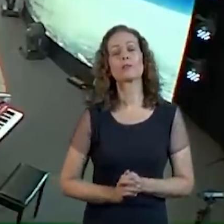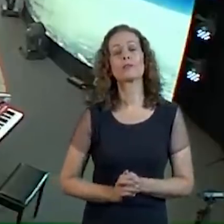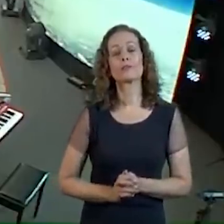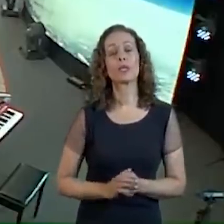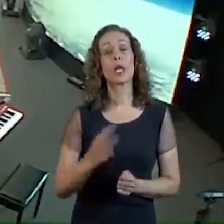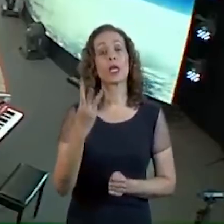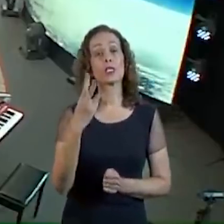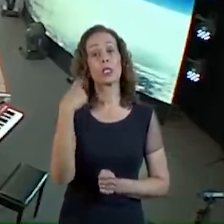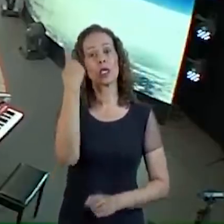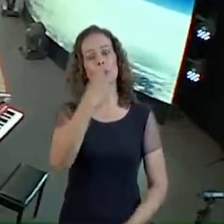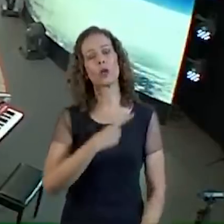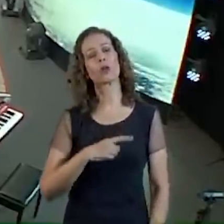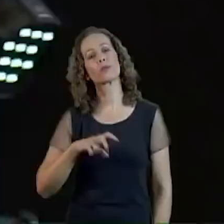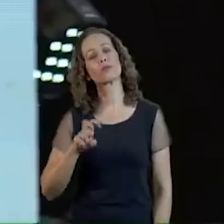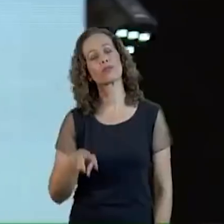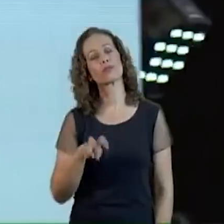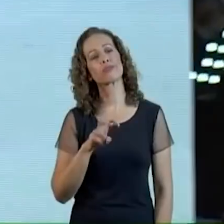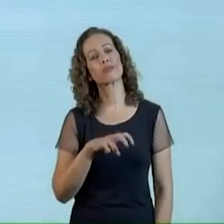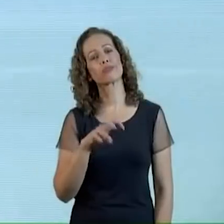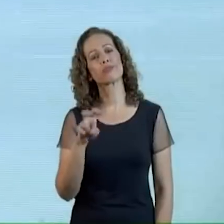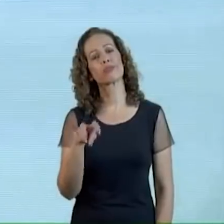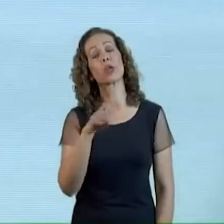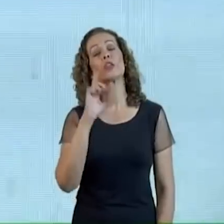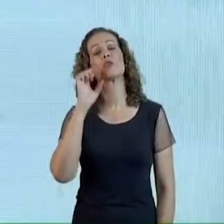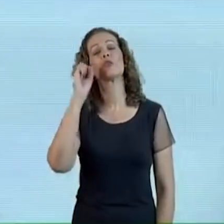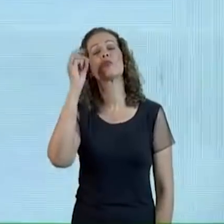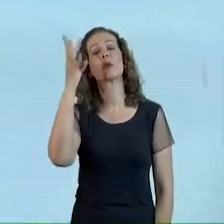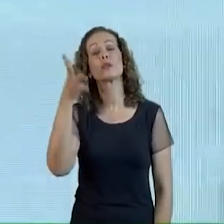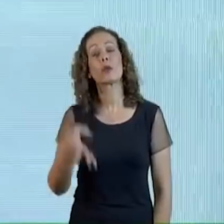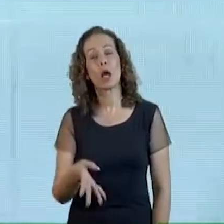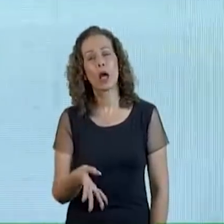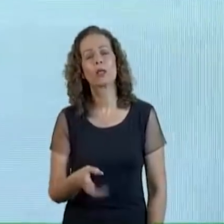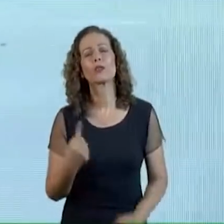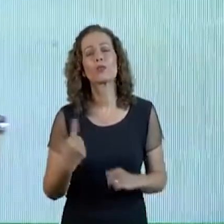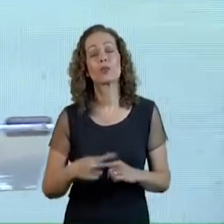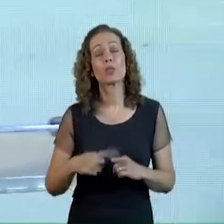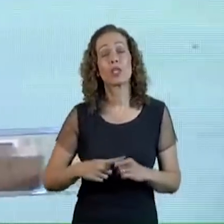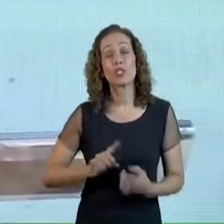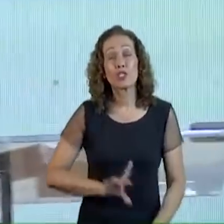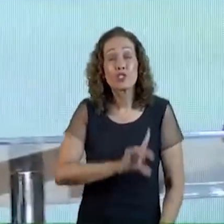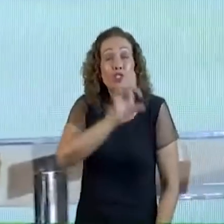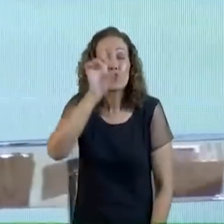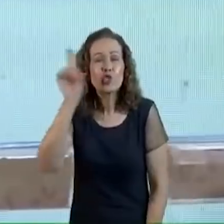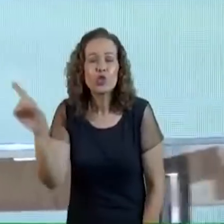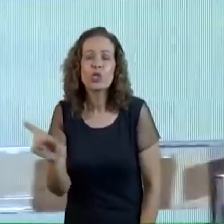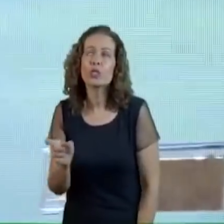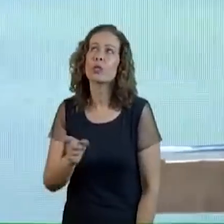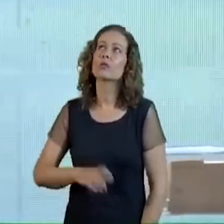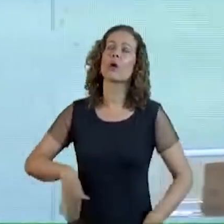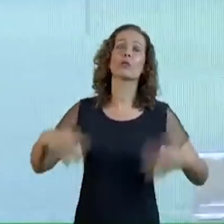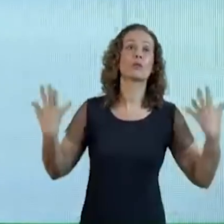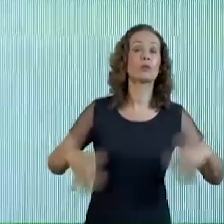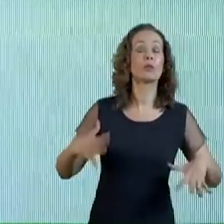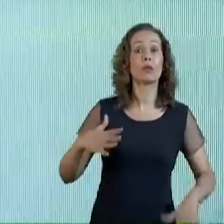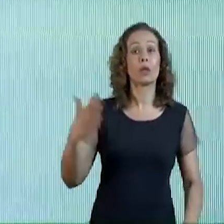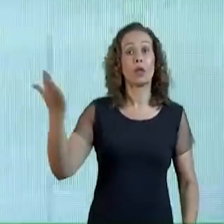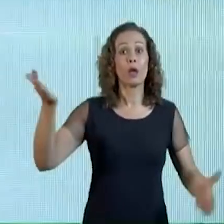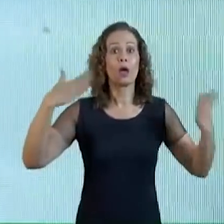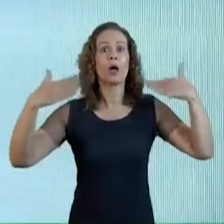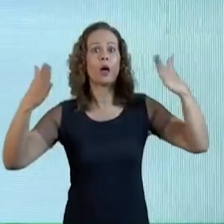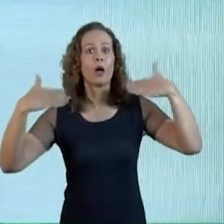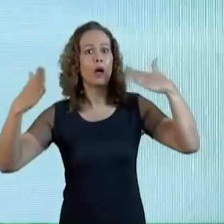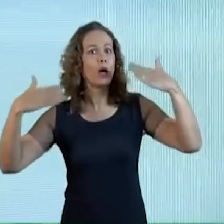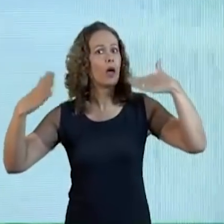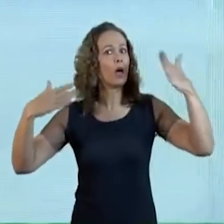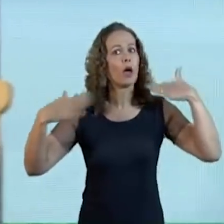Você tem que subir de madrugada Porque é no meio do deserto Então é um calor Do satanás É cinquenta e poucos graus de dia Então as pessoas morrem